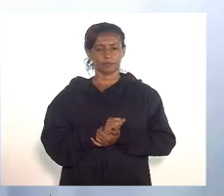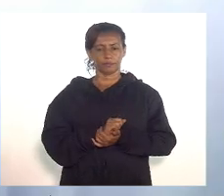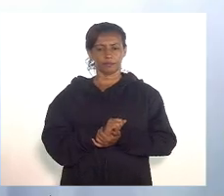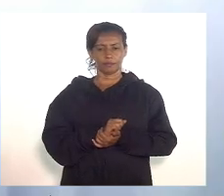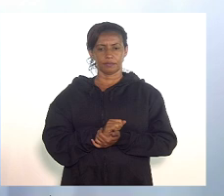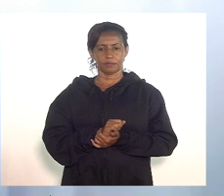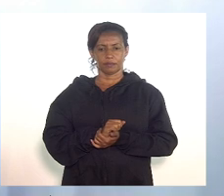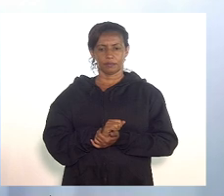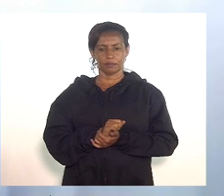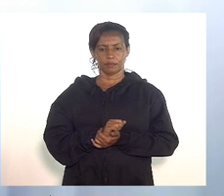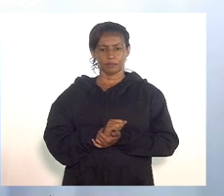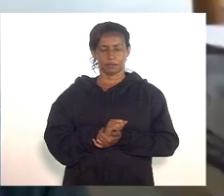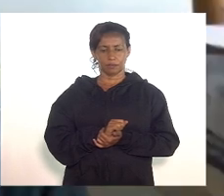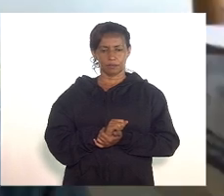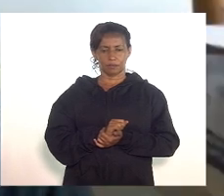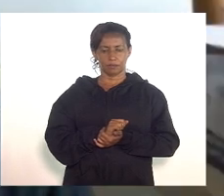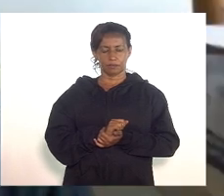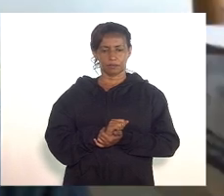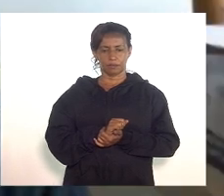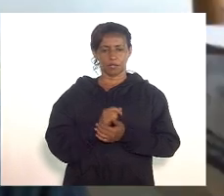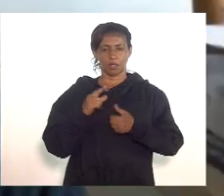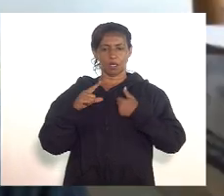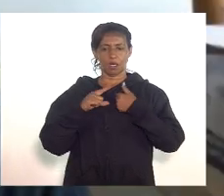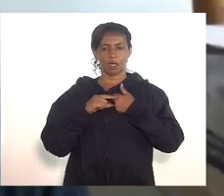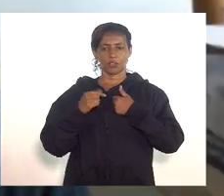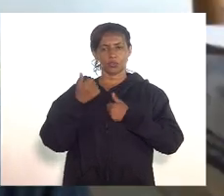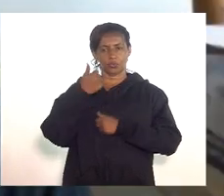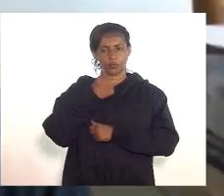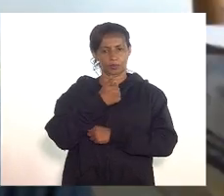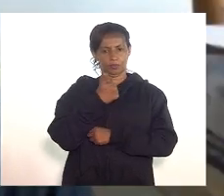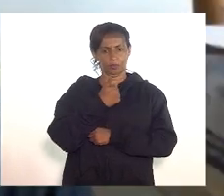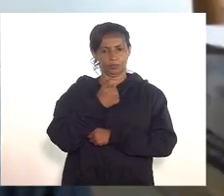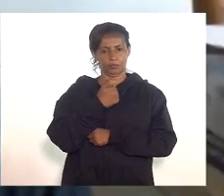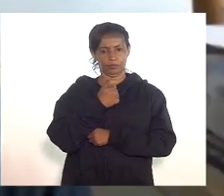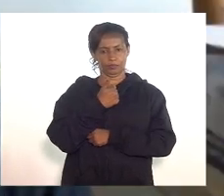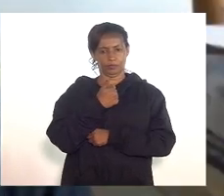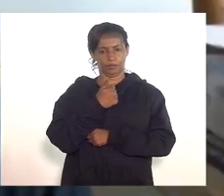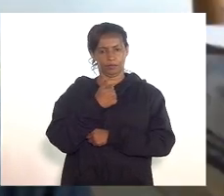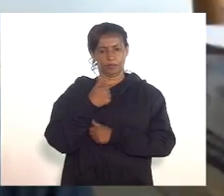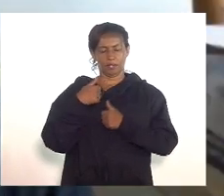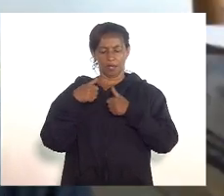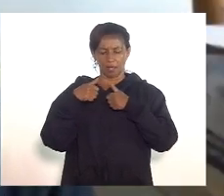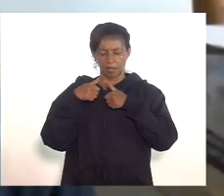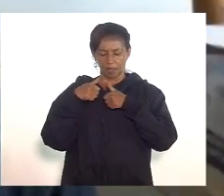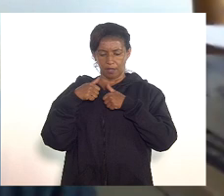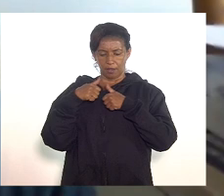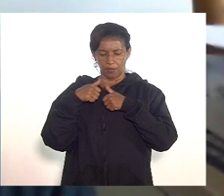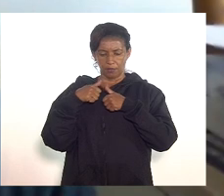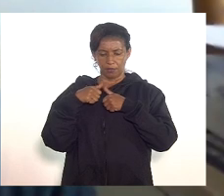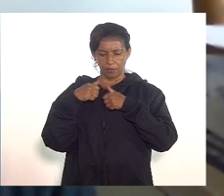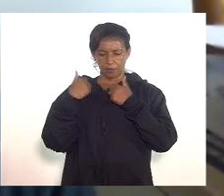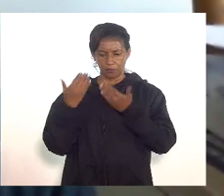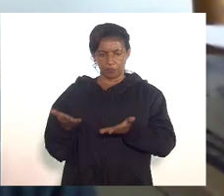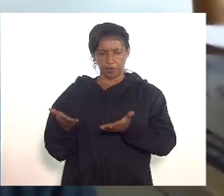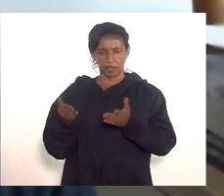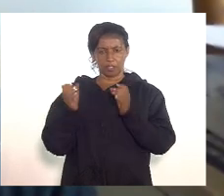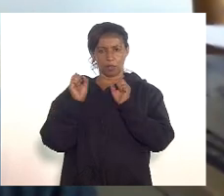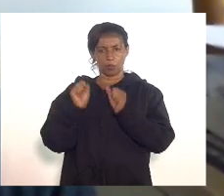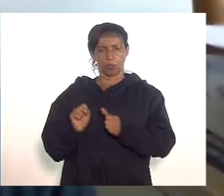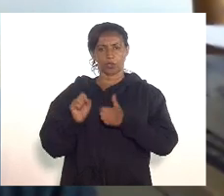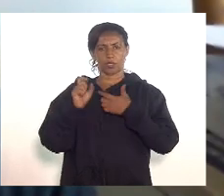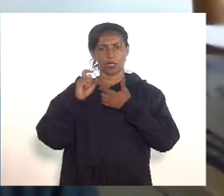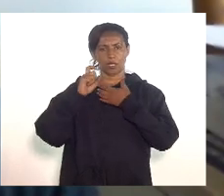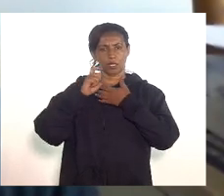do artigo argumento não artigo primeiro desculpa fica o poder executivo autorizado